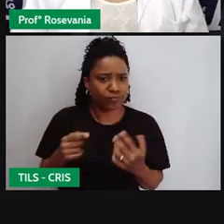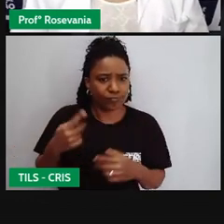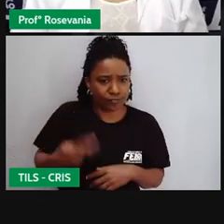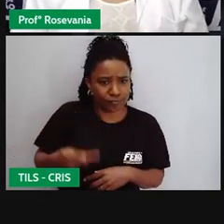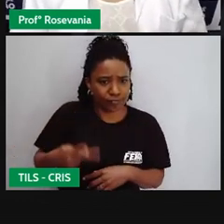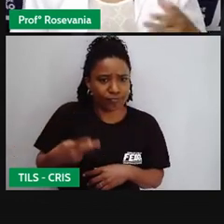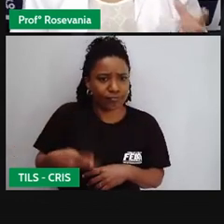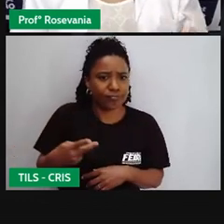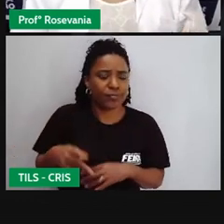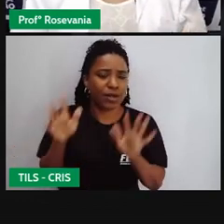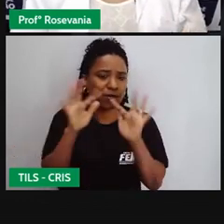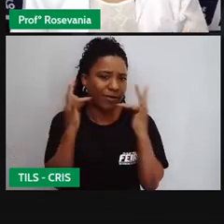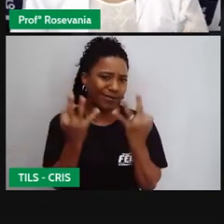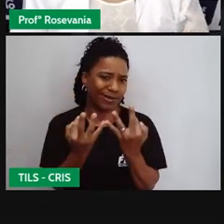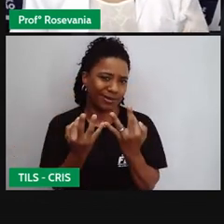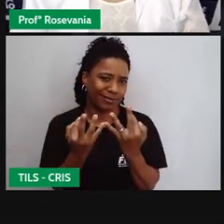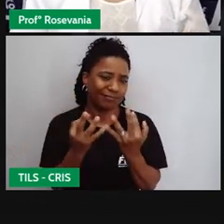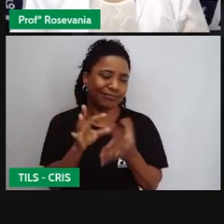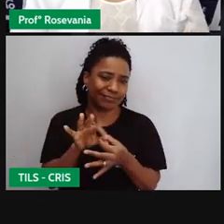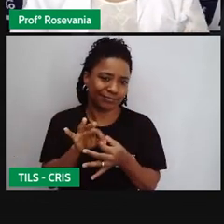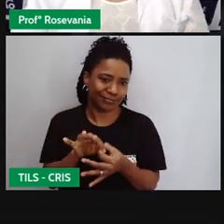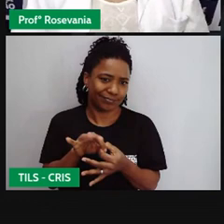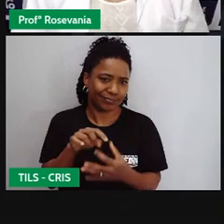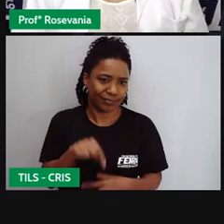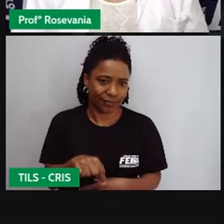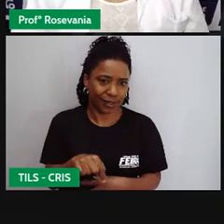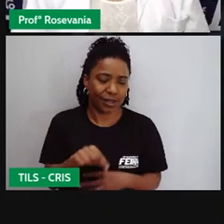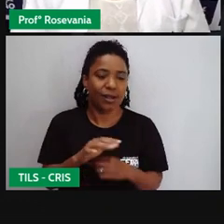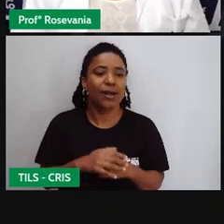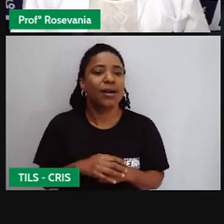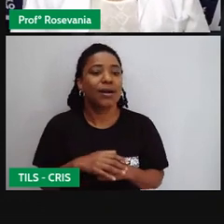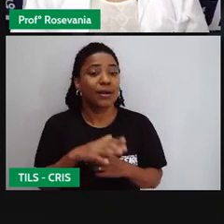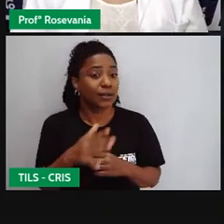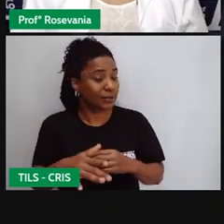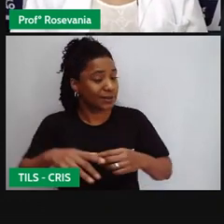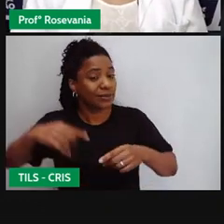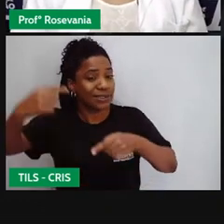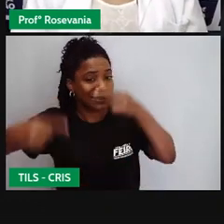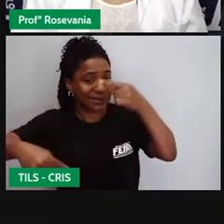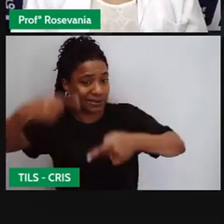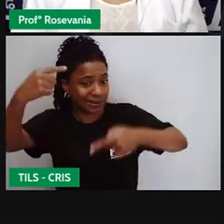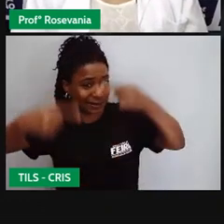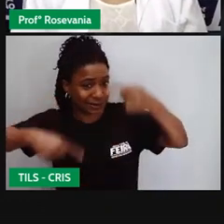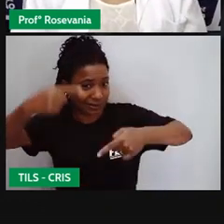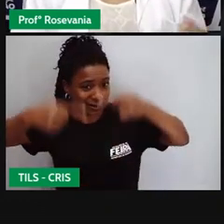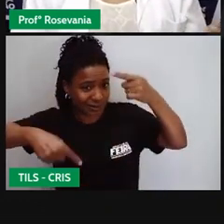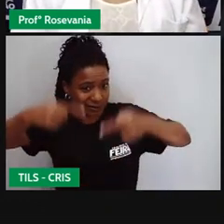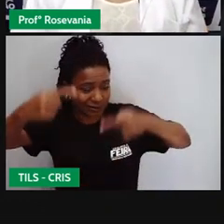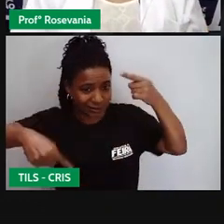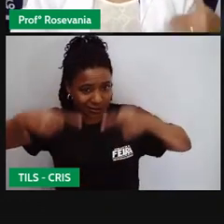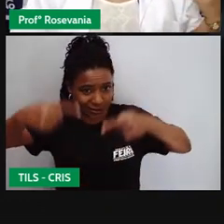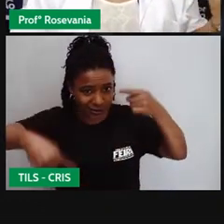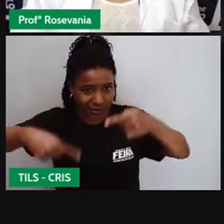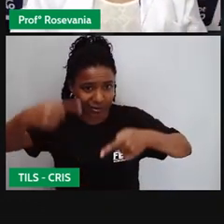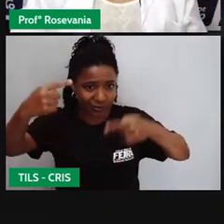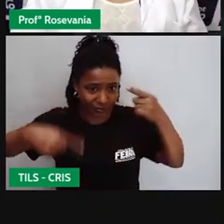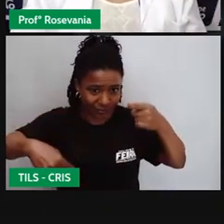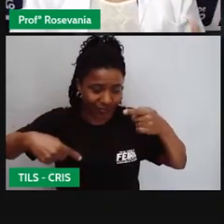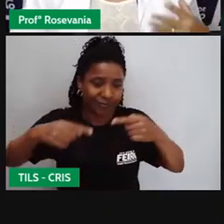ficam como enclaves ali no meio do interesse lá do agronegócio, e aí, às vezes, infelizmente, ou eles